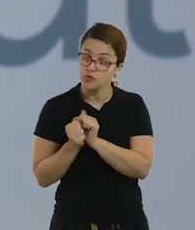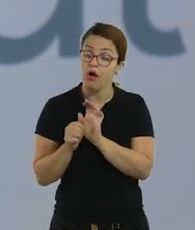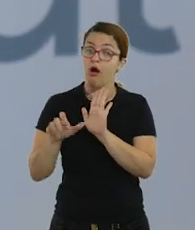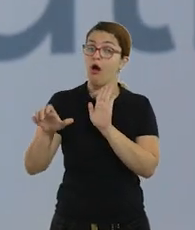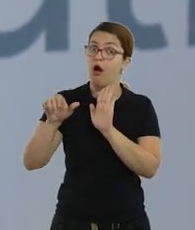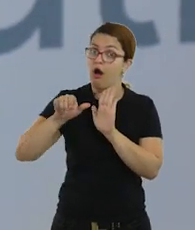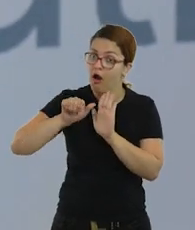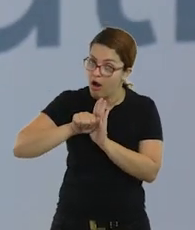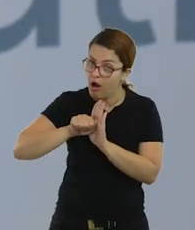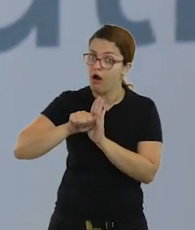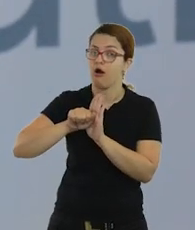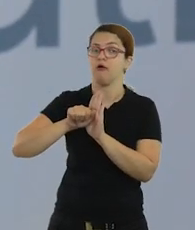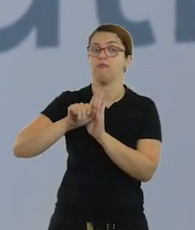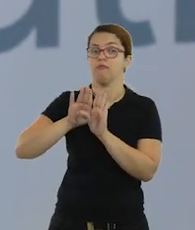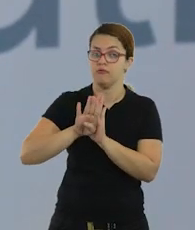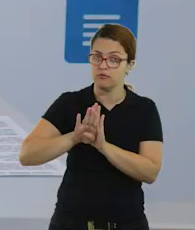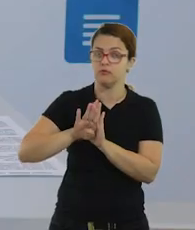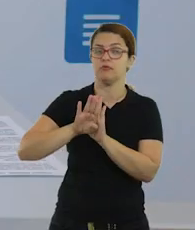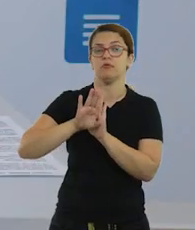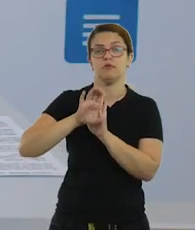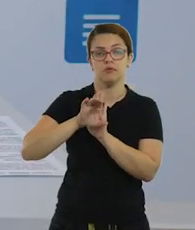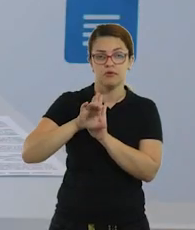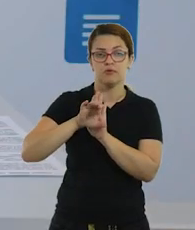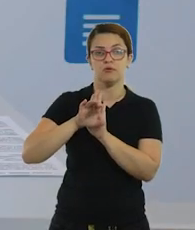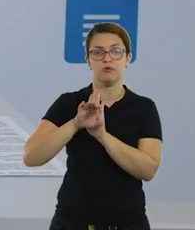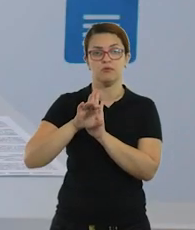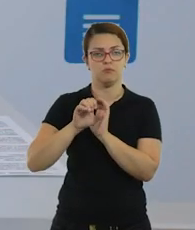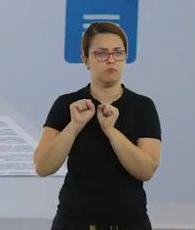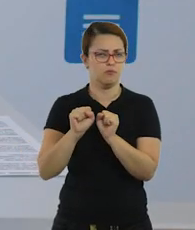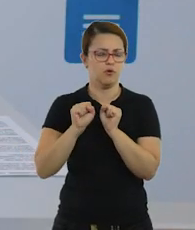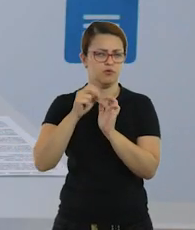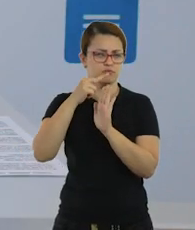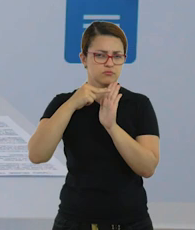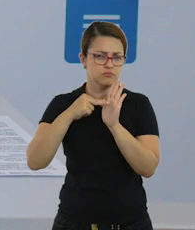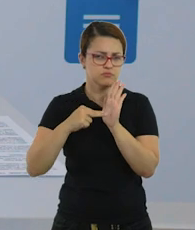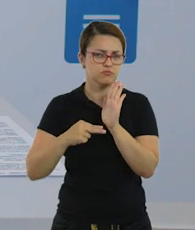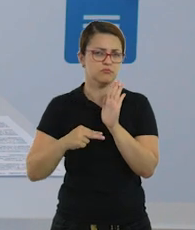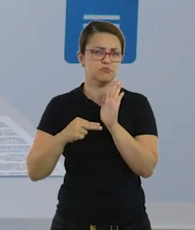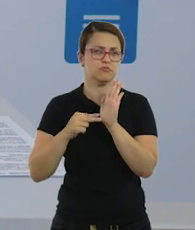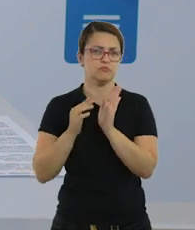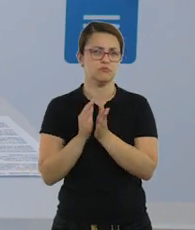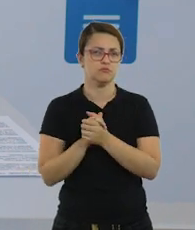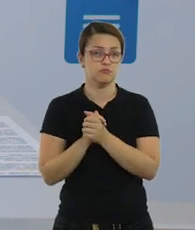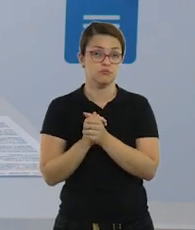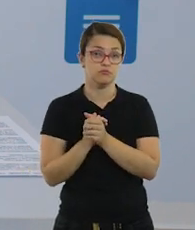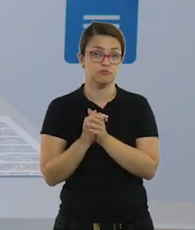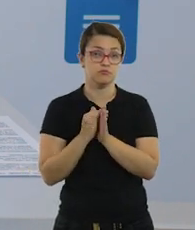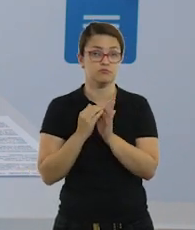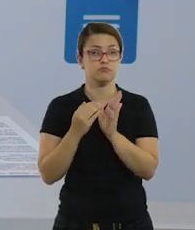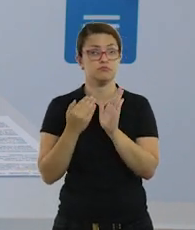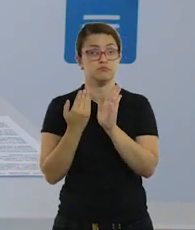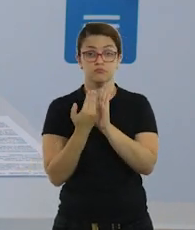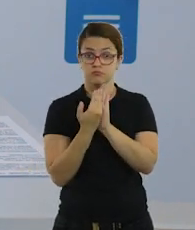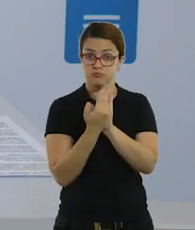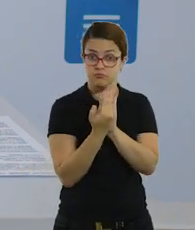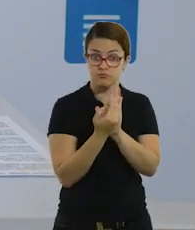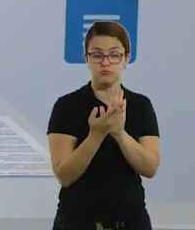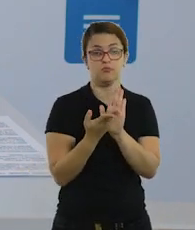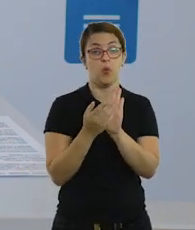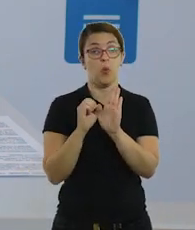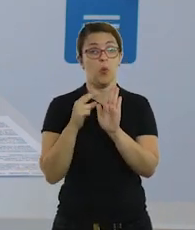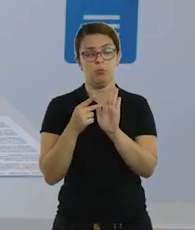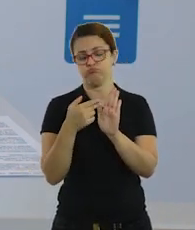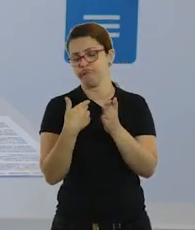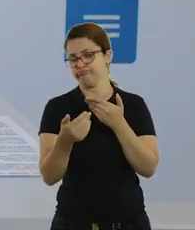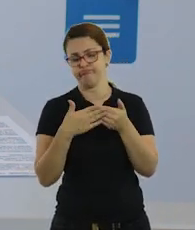o nome da letra. Vocês podem fazer a leitura com as crianças na ordem ou de